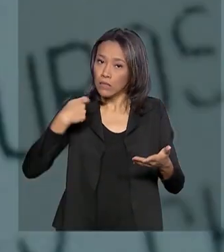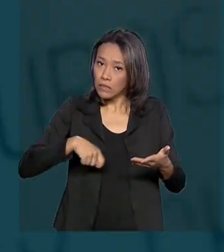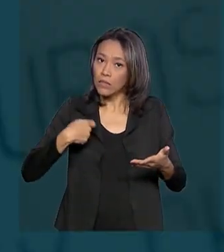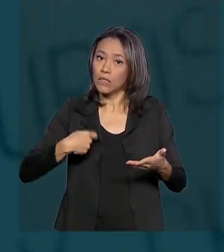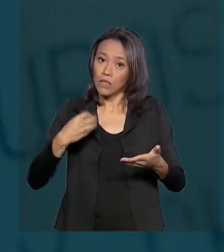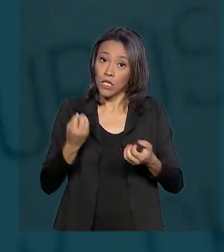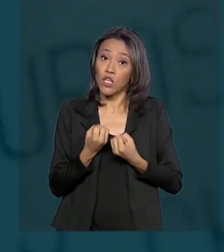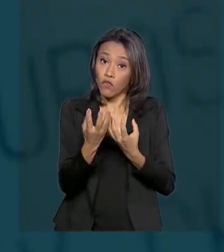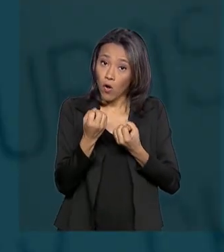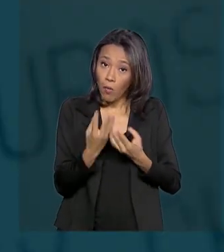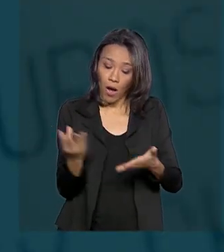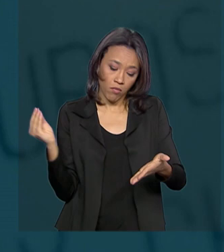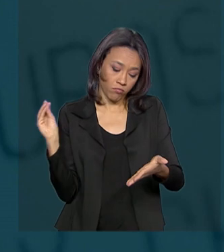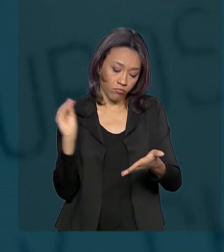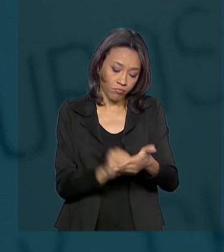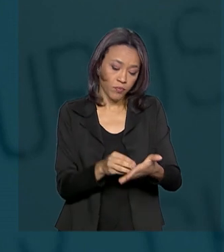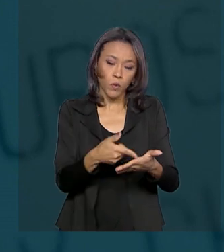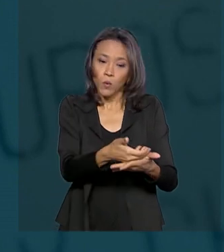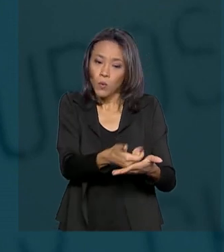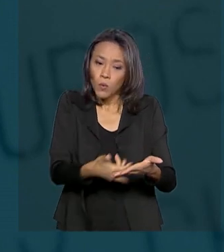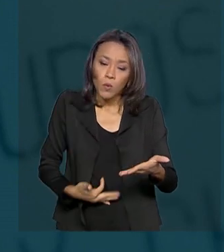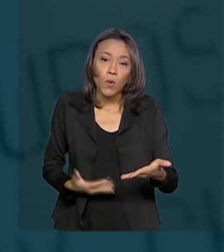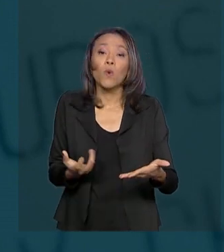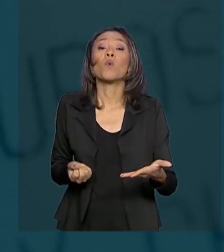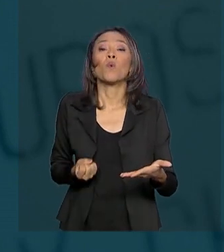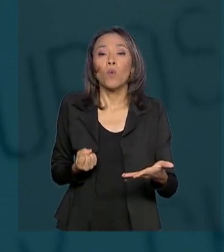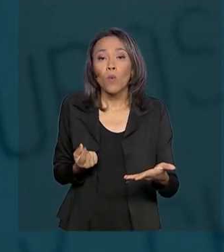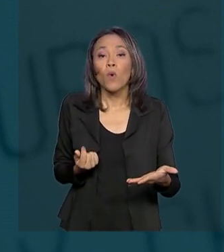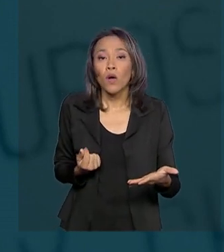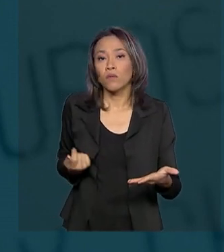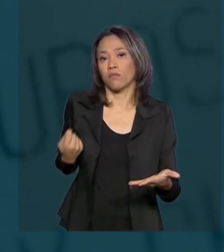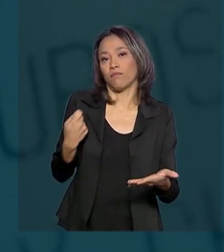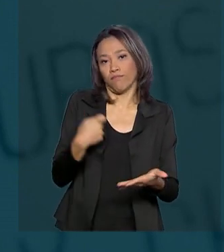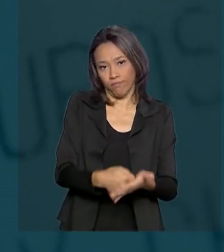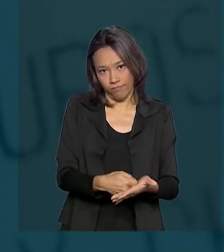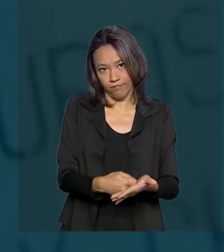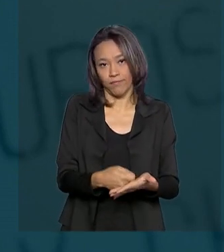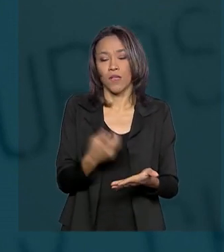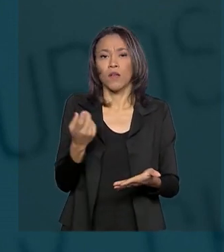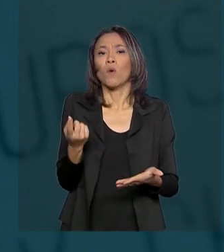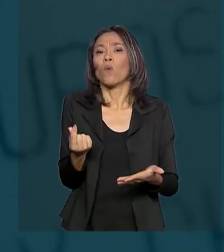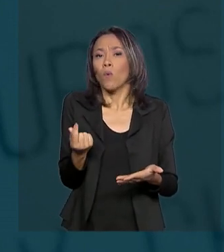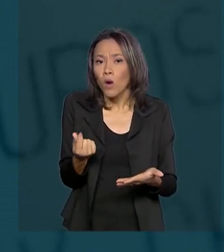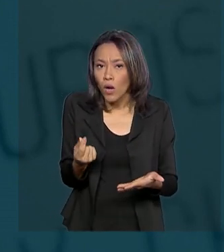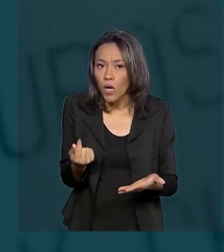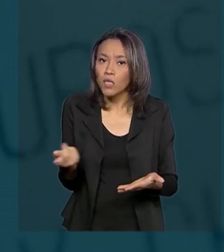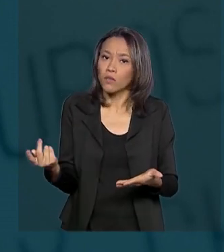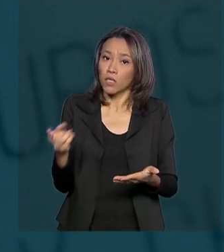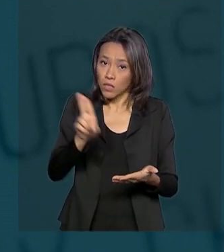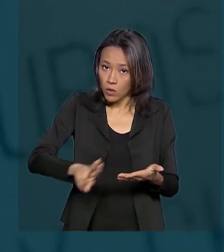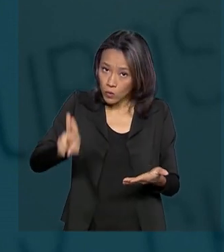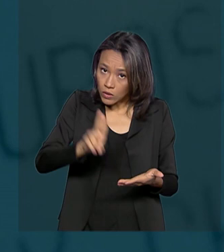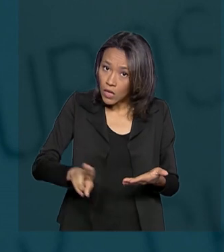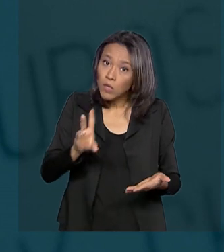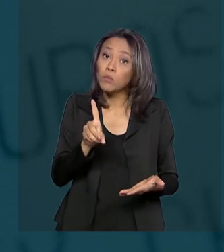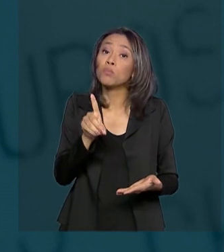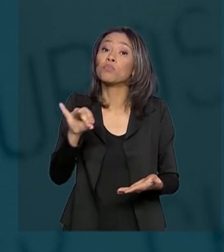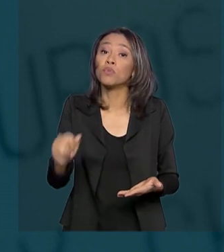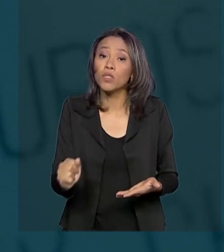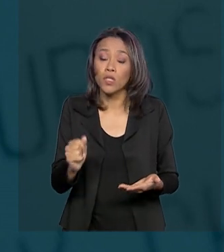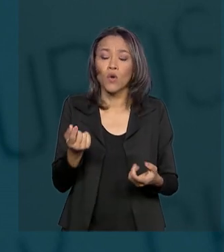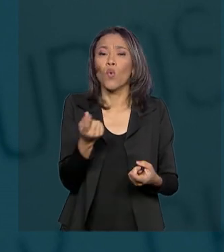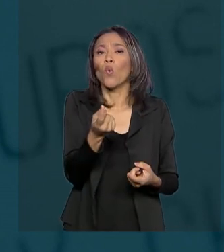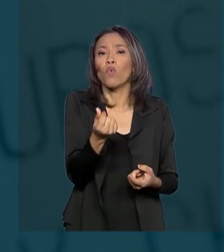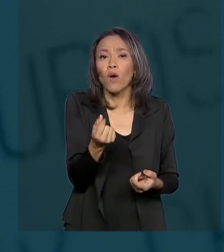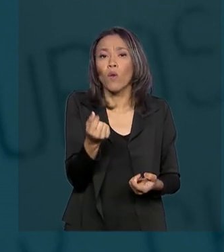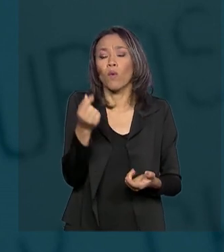informar no extrato dados como quanto o correntista está devendo, quanto do cheque especial está sendo usado por dia, qual o